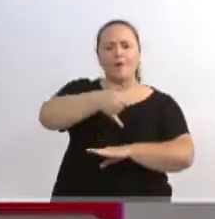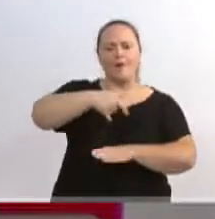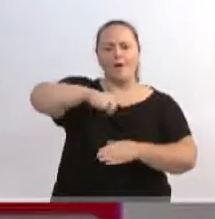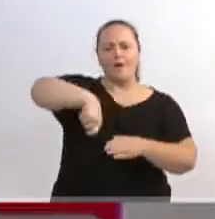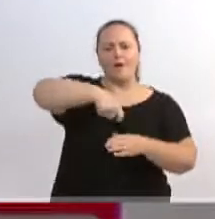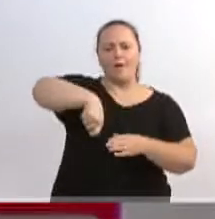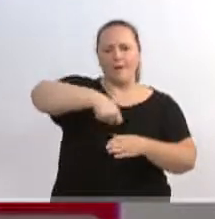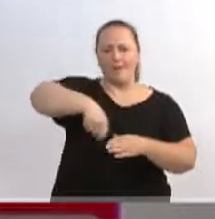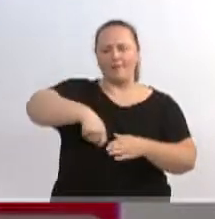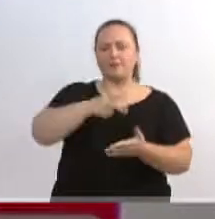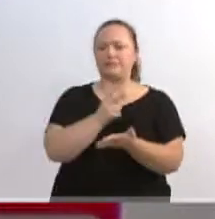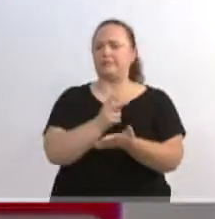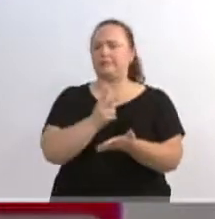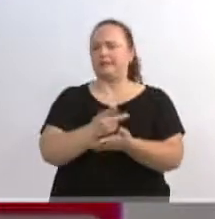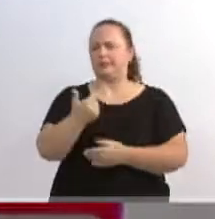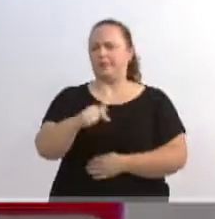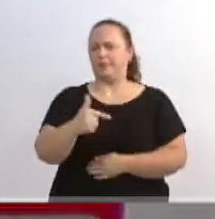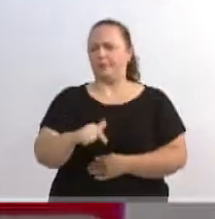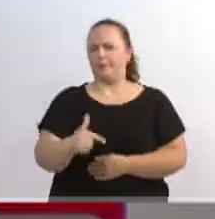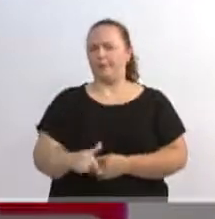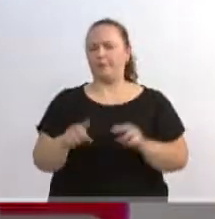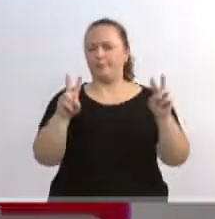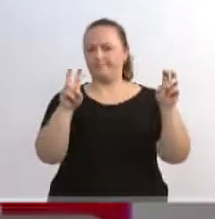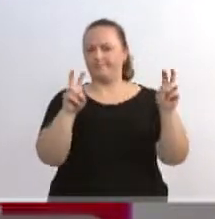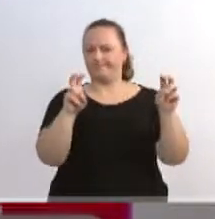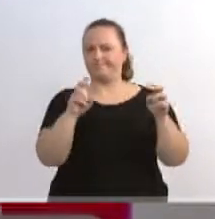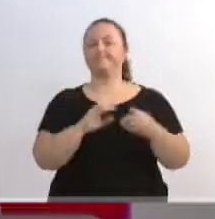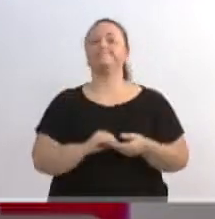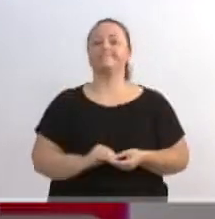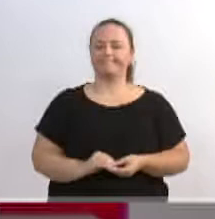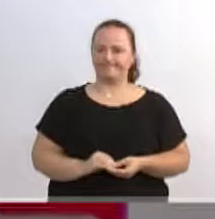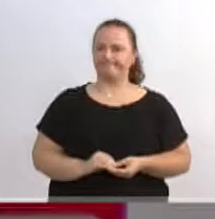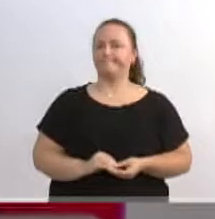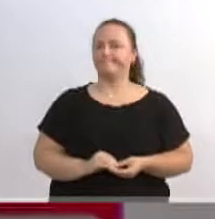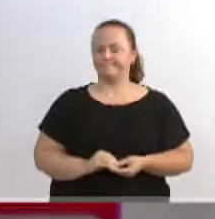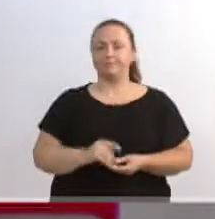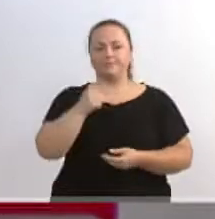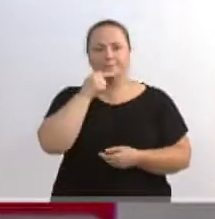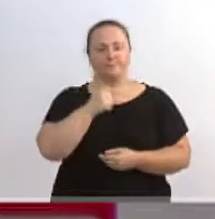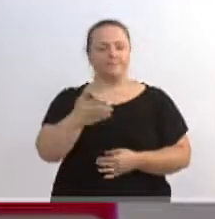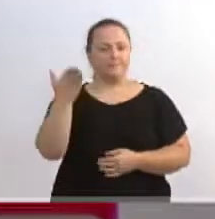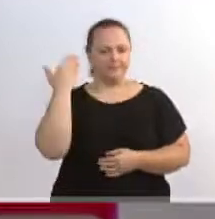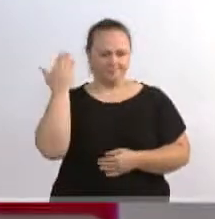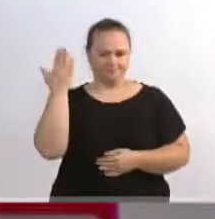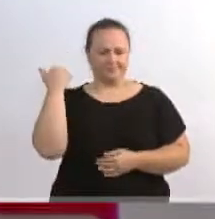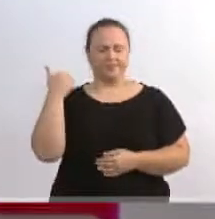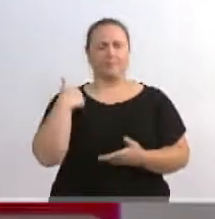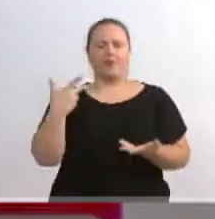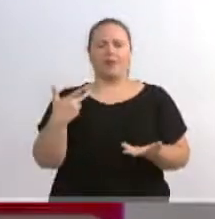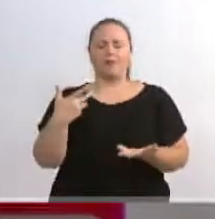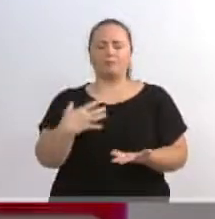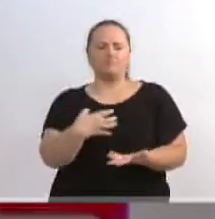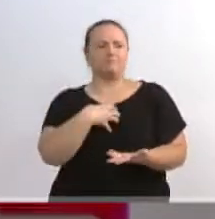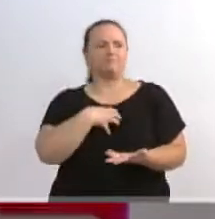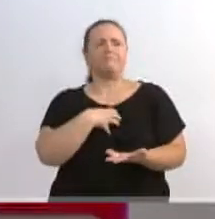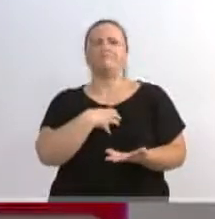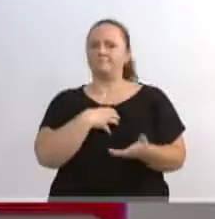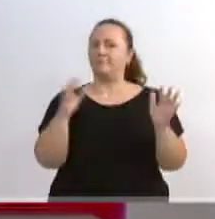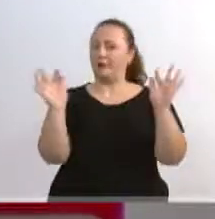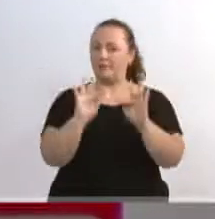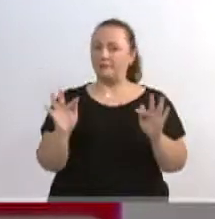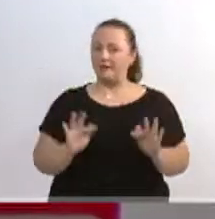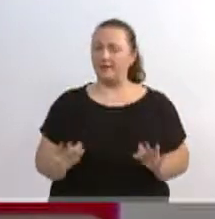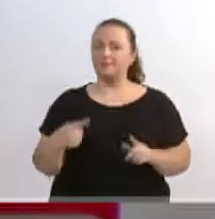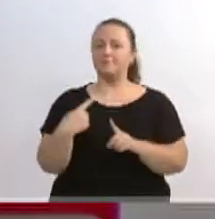debatido esse assunto em vários cantos do país, em vários municípios. Semana passada eu fiquei muito feliz com a